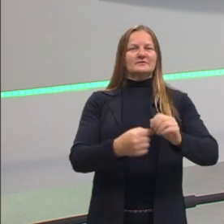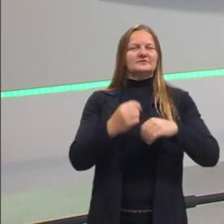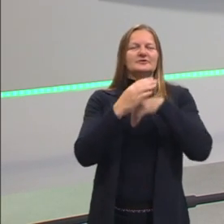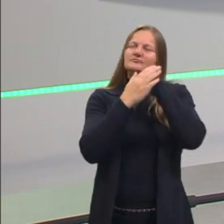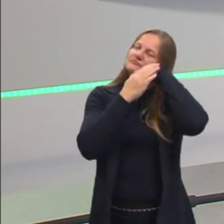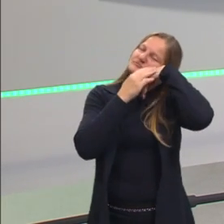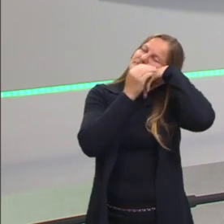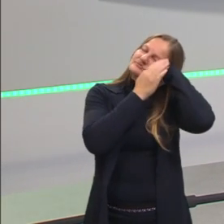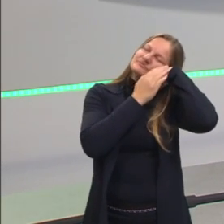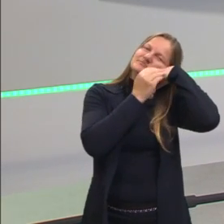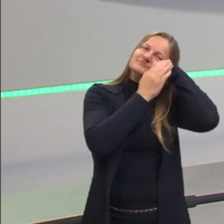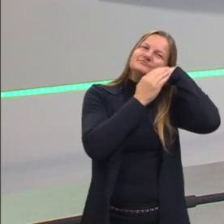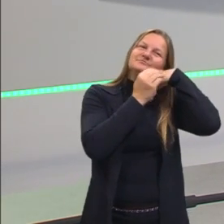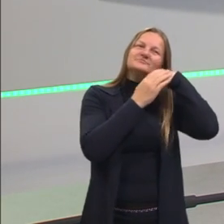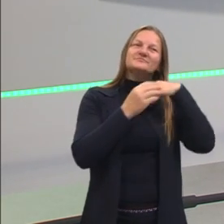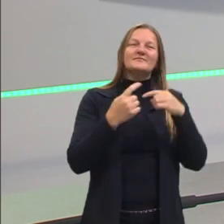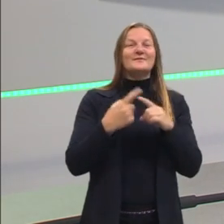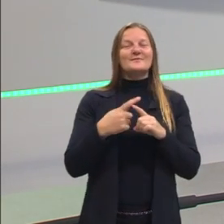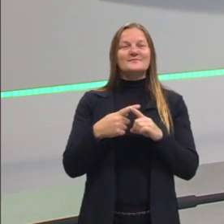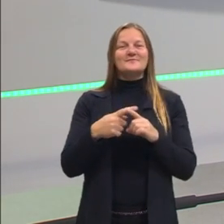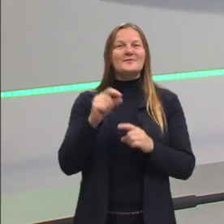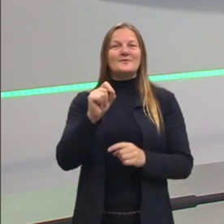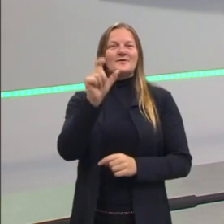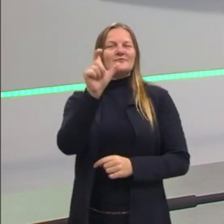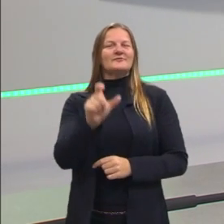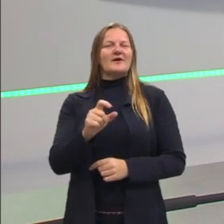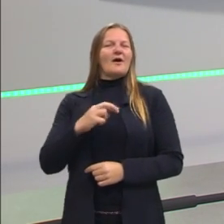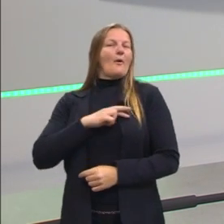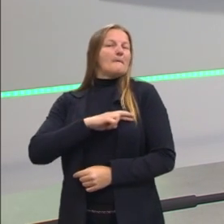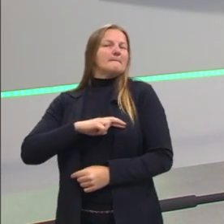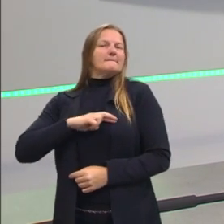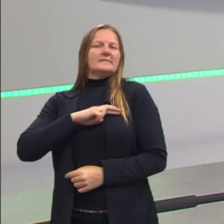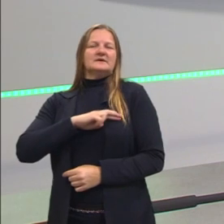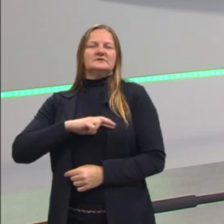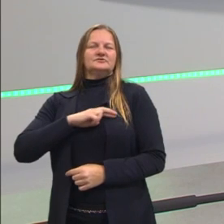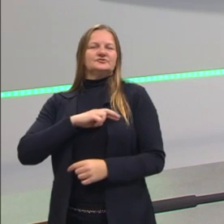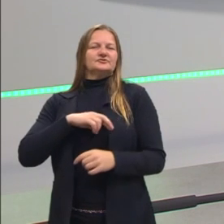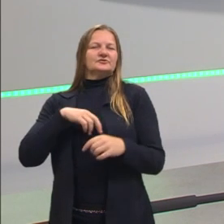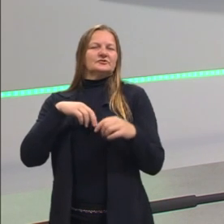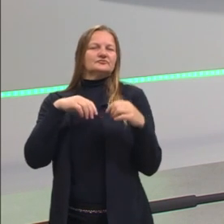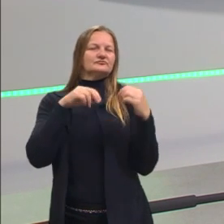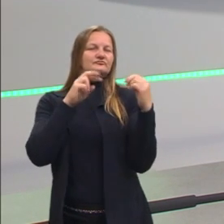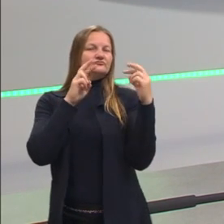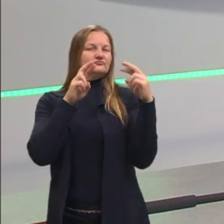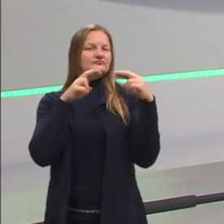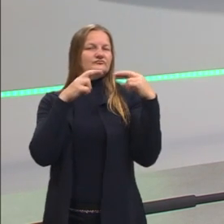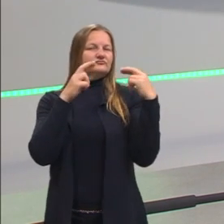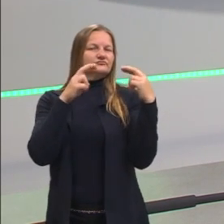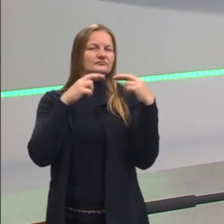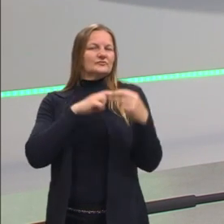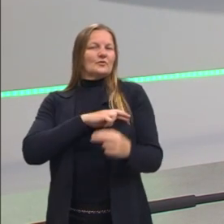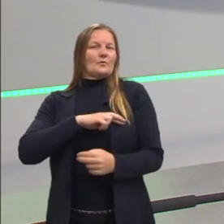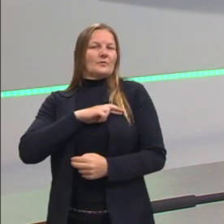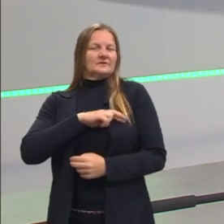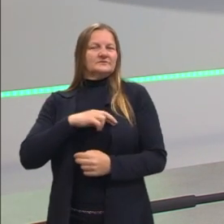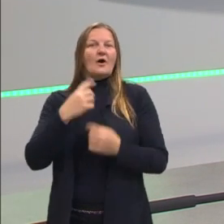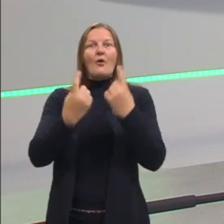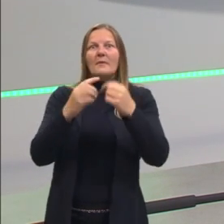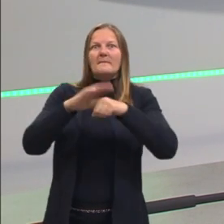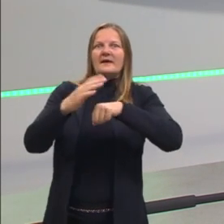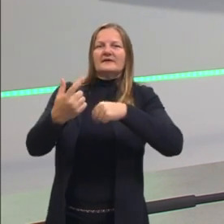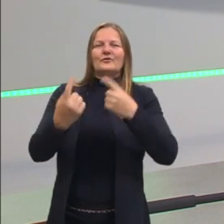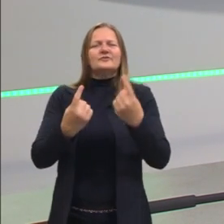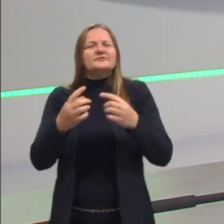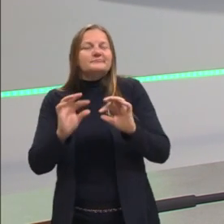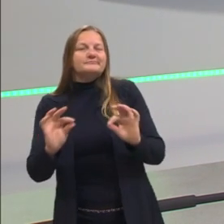carinho. A gente chama essa pessoa de romântica, algumas pessoas são mais românticas do que outras. São pessoas que